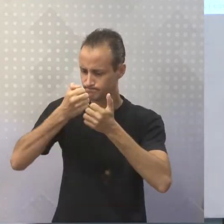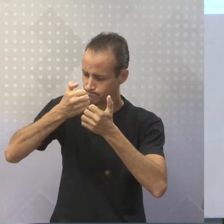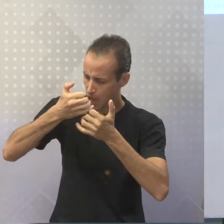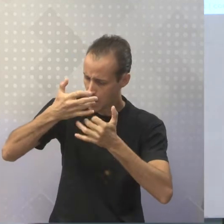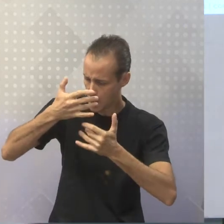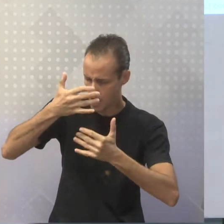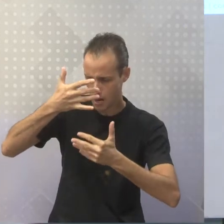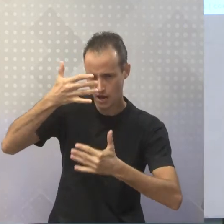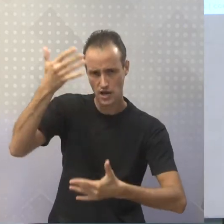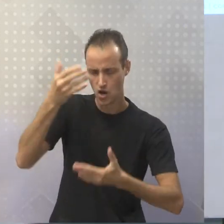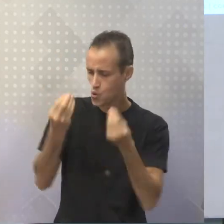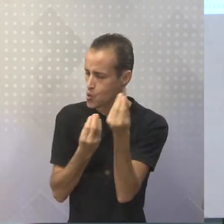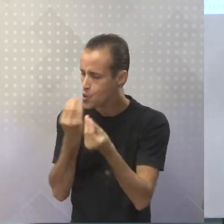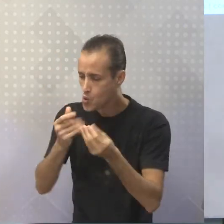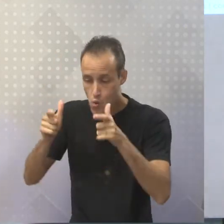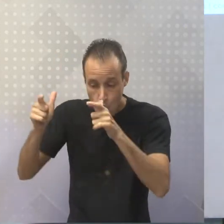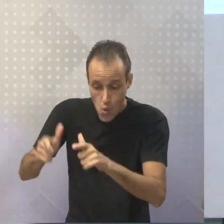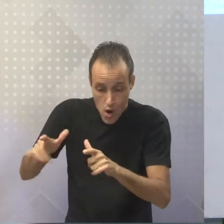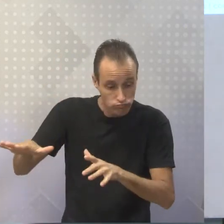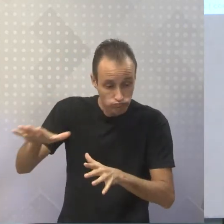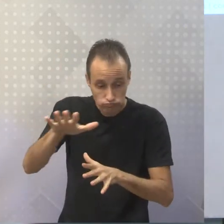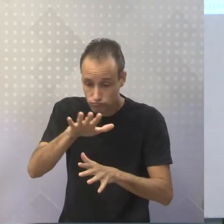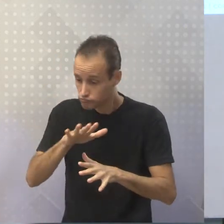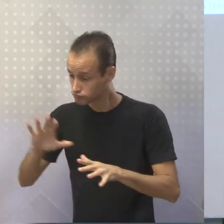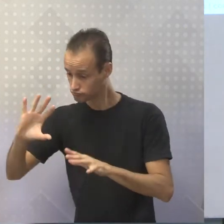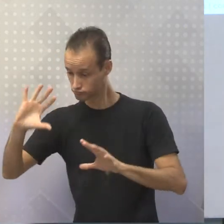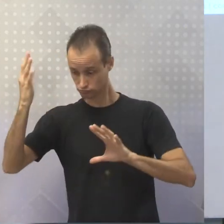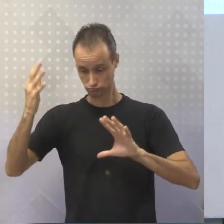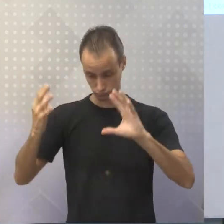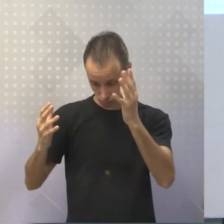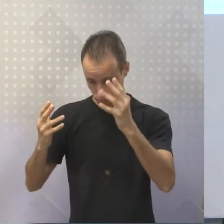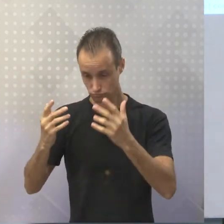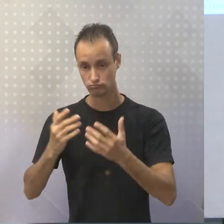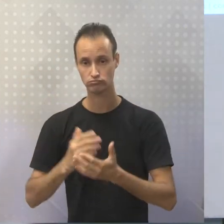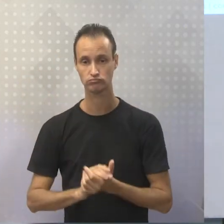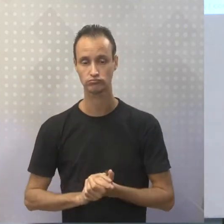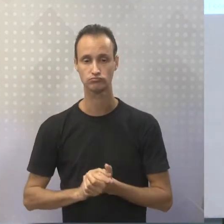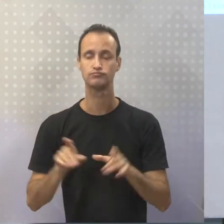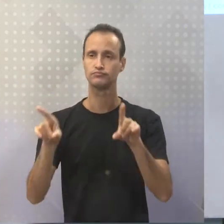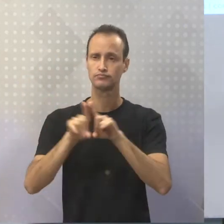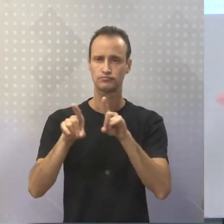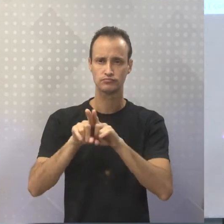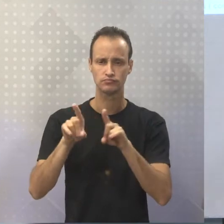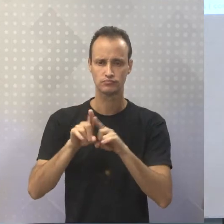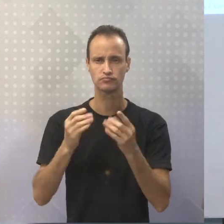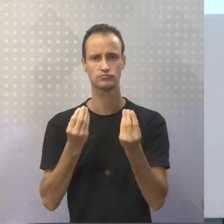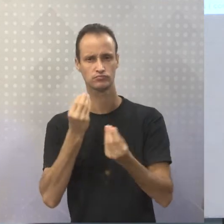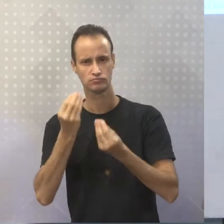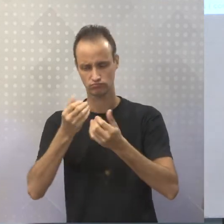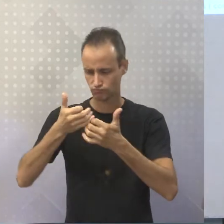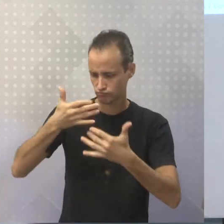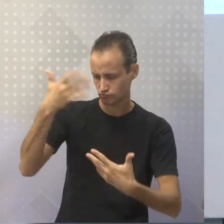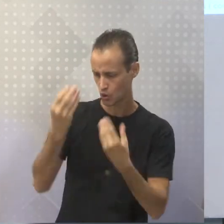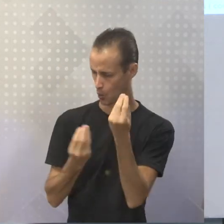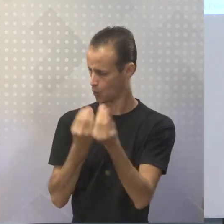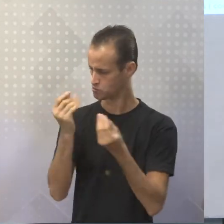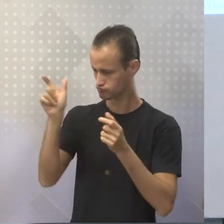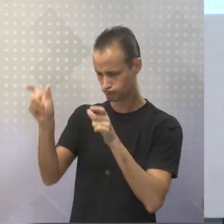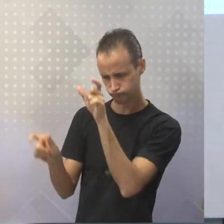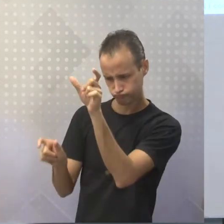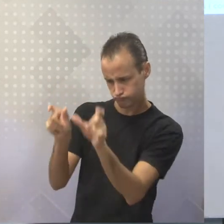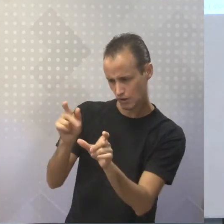como descrever o ambiente em que o fato aconteceu. Descrever também um pouco do perfil das pessoas